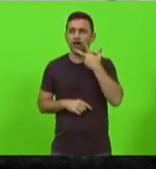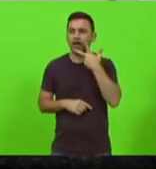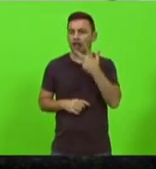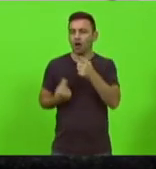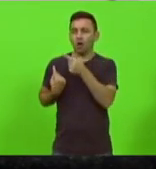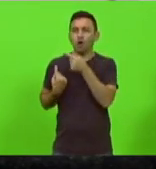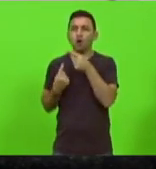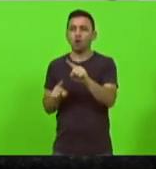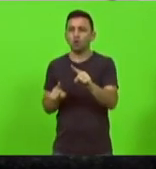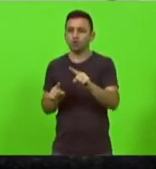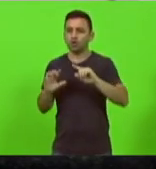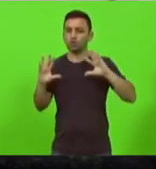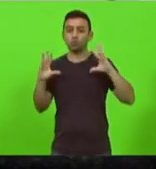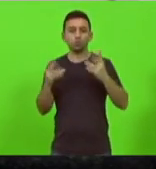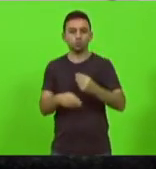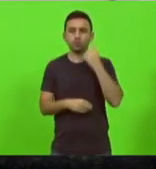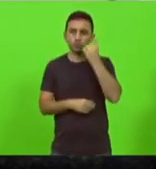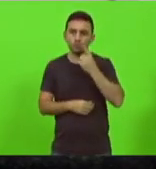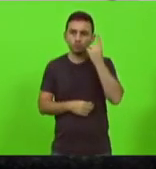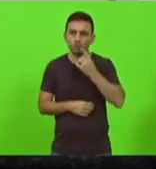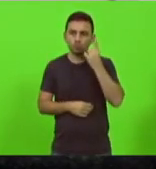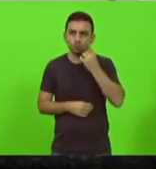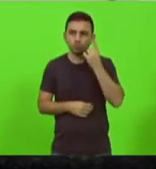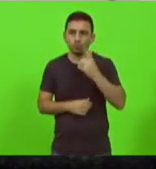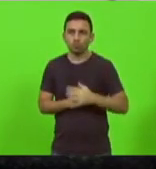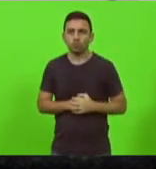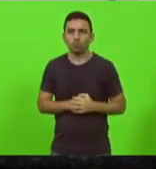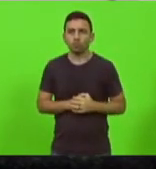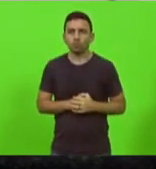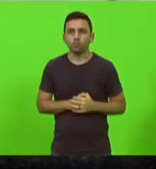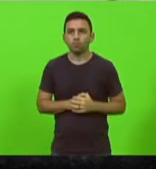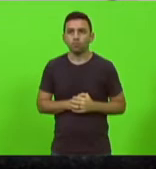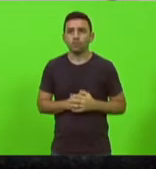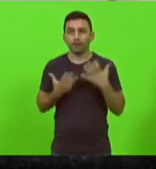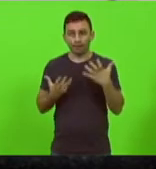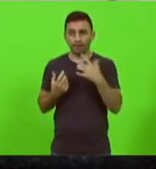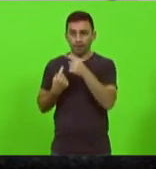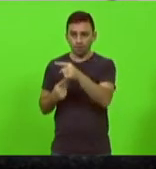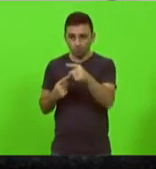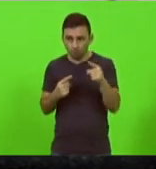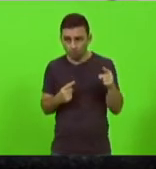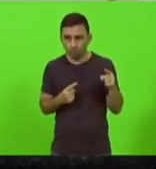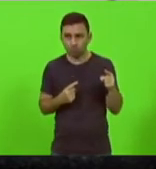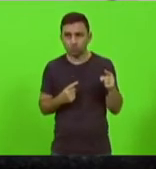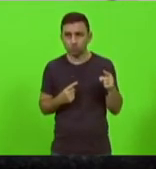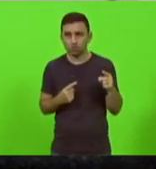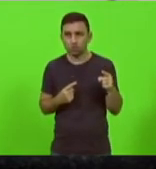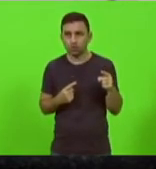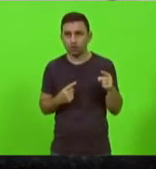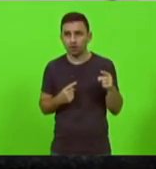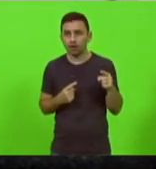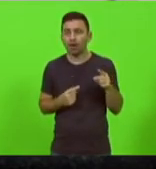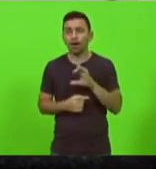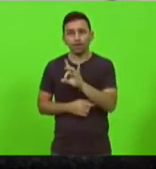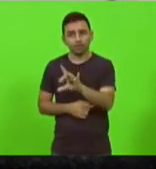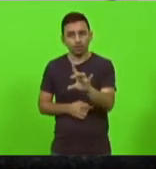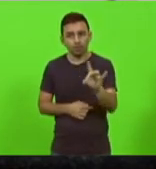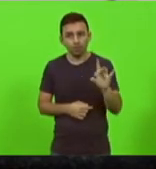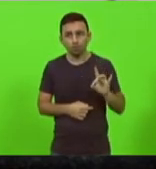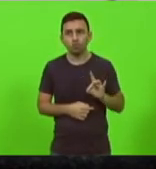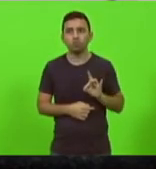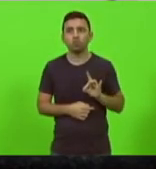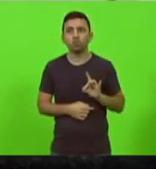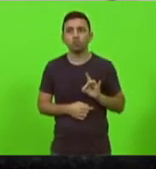a todos os deputados o senhor quer atacar diz cada um pontualmente como é que é